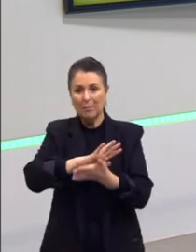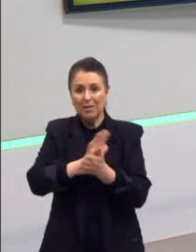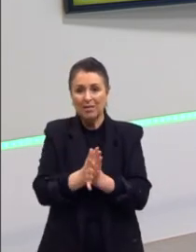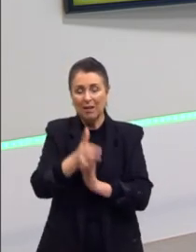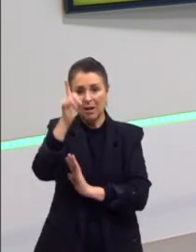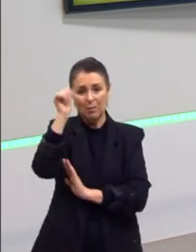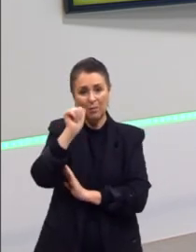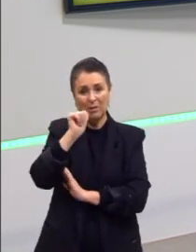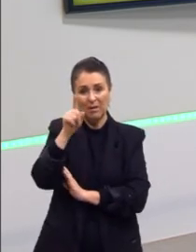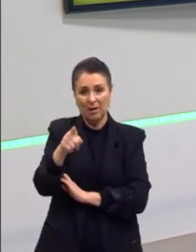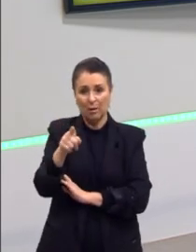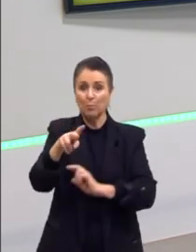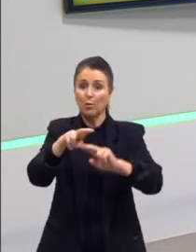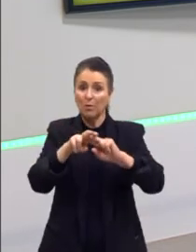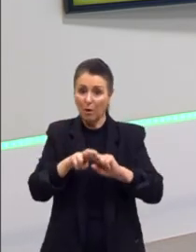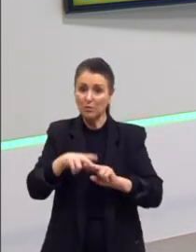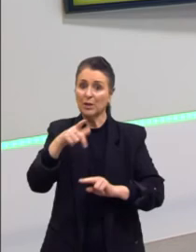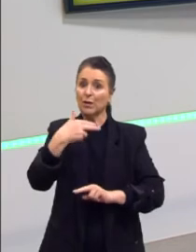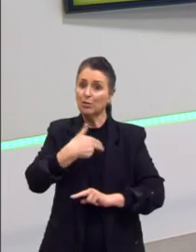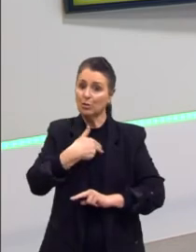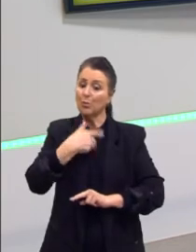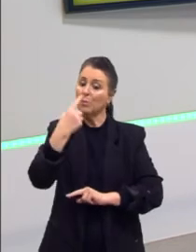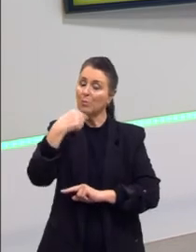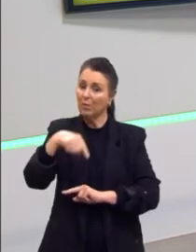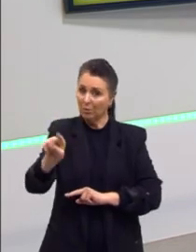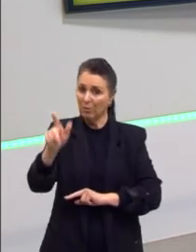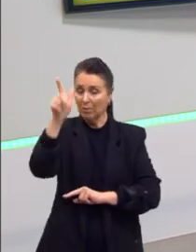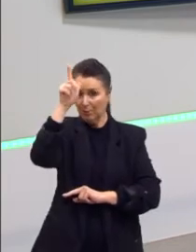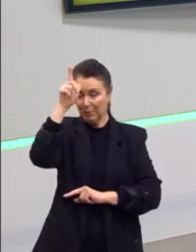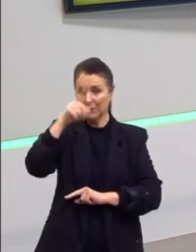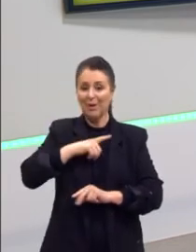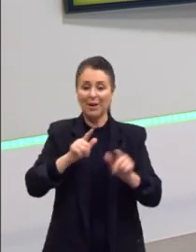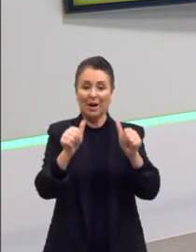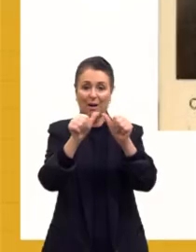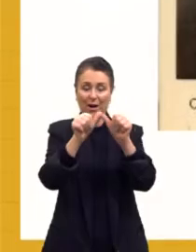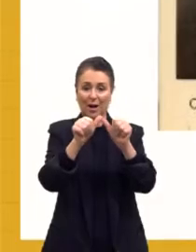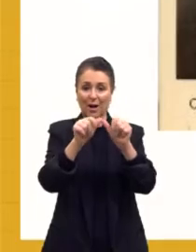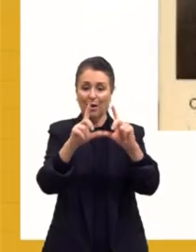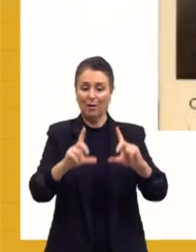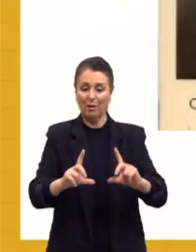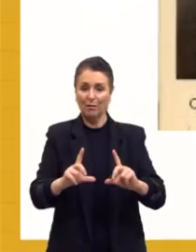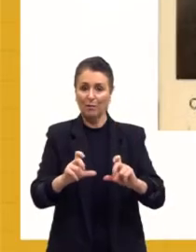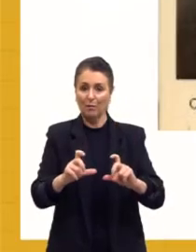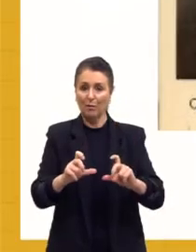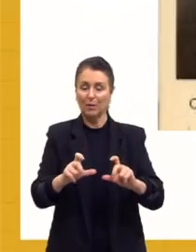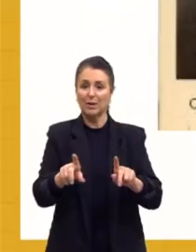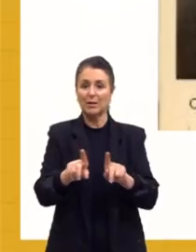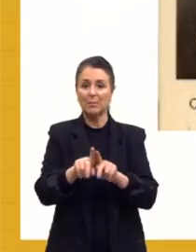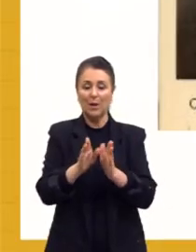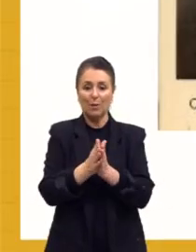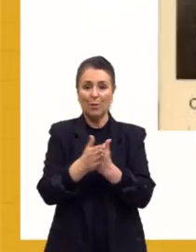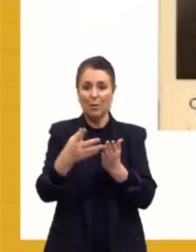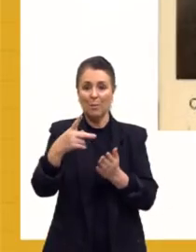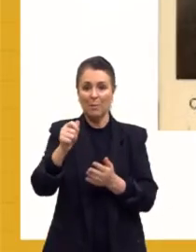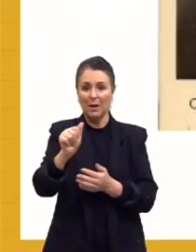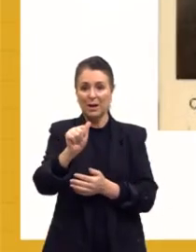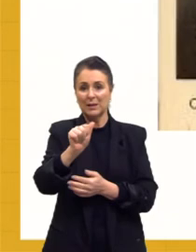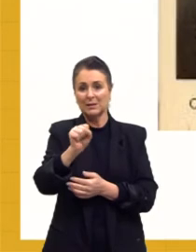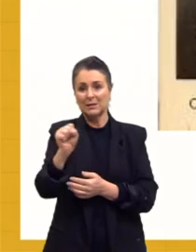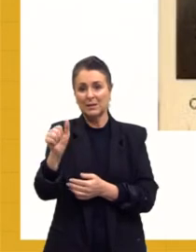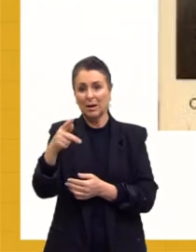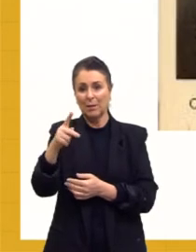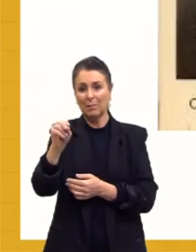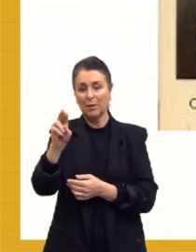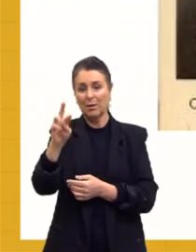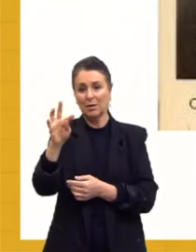indefensável. Aqui a gente tem fotos da Olga, do Prestes, o passaporte da Olga e tem o cartaz